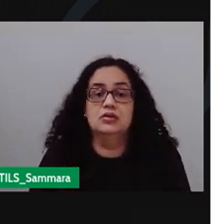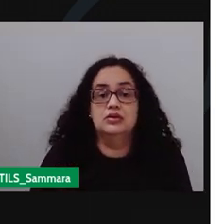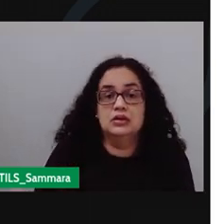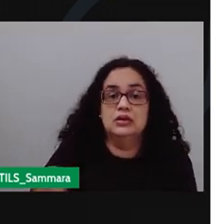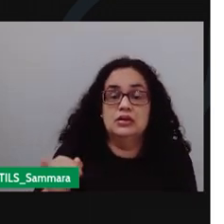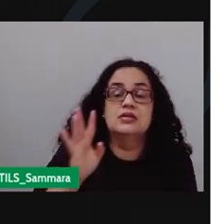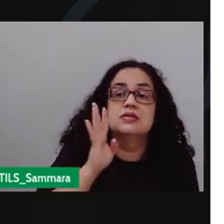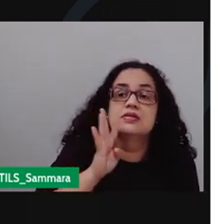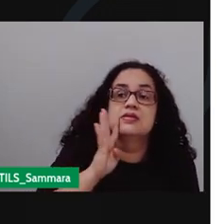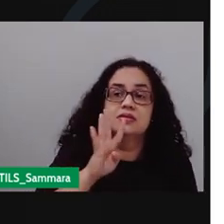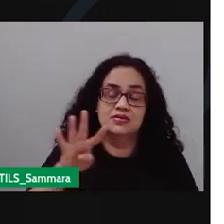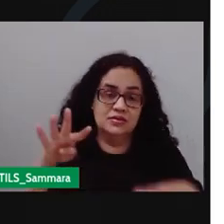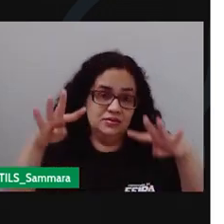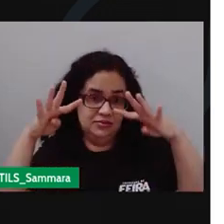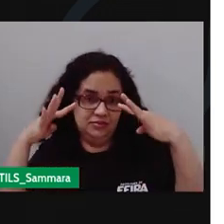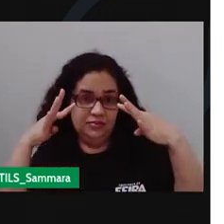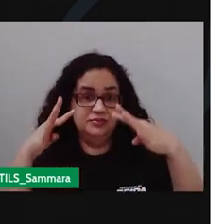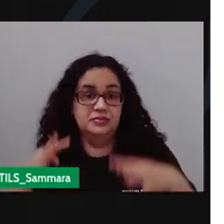do leitor.